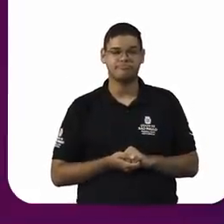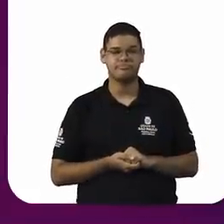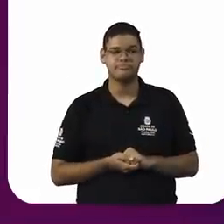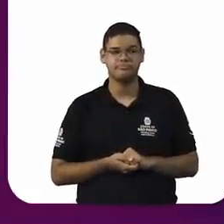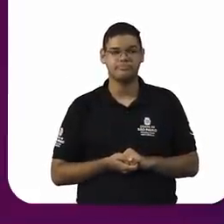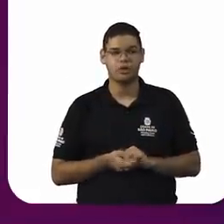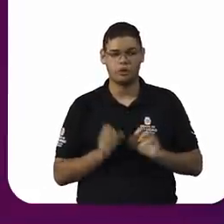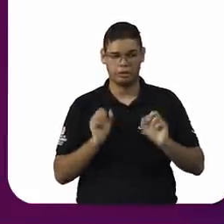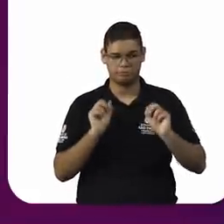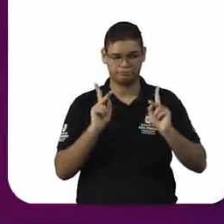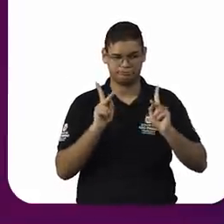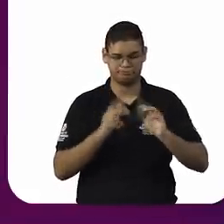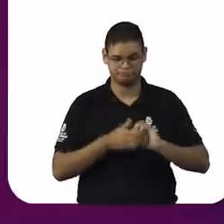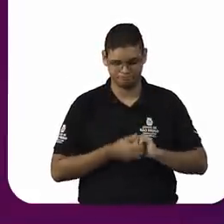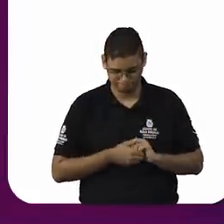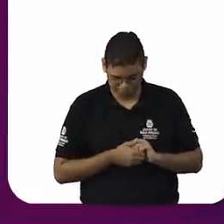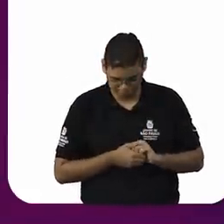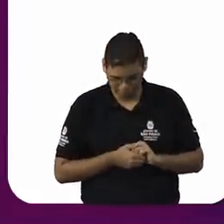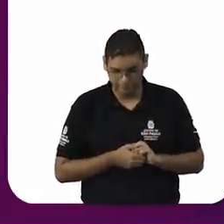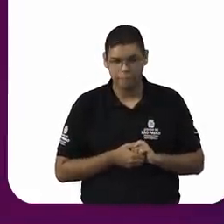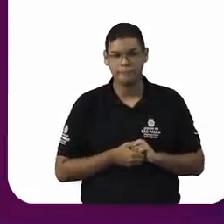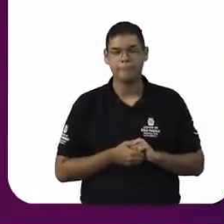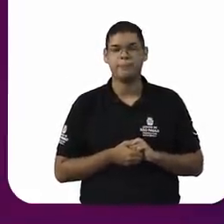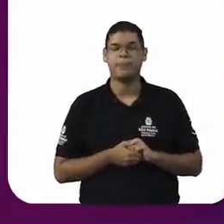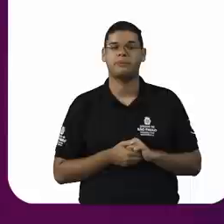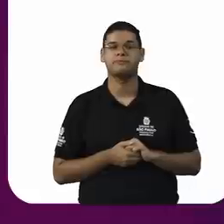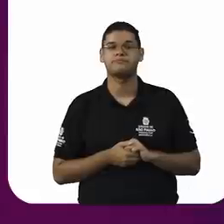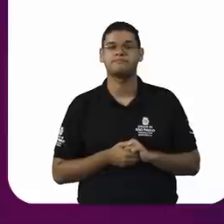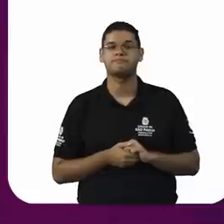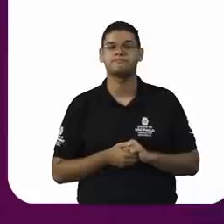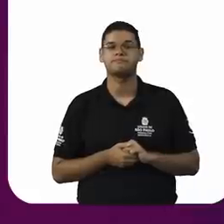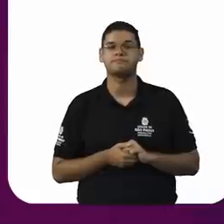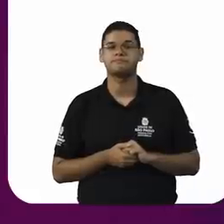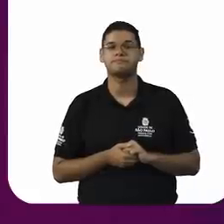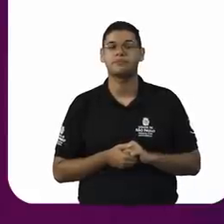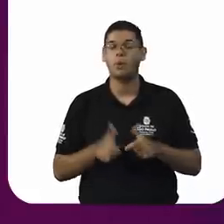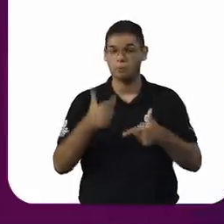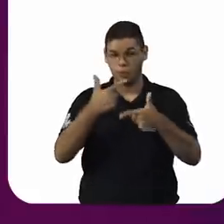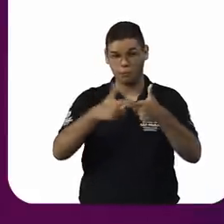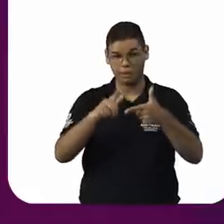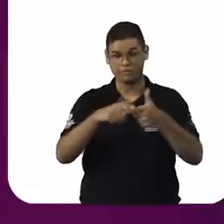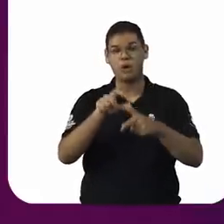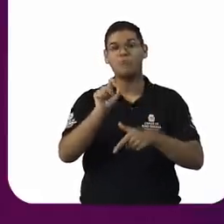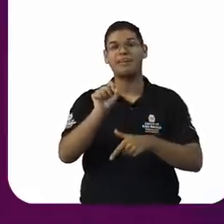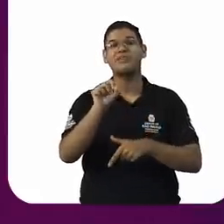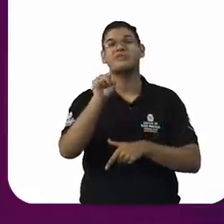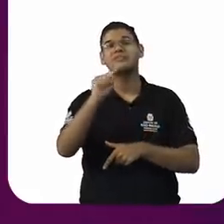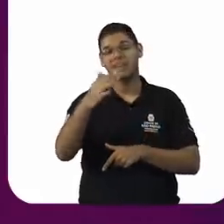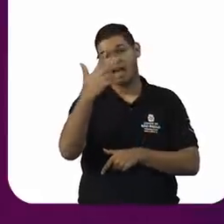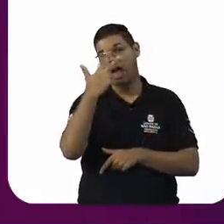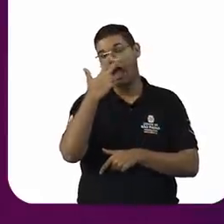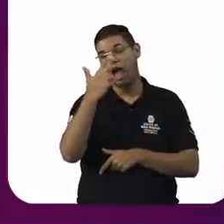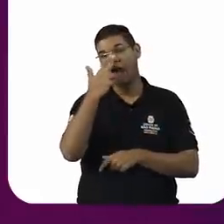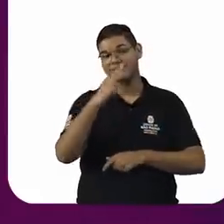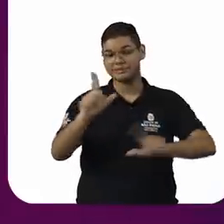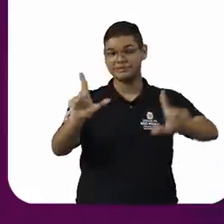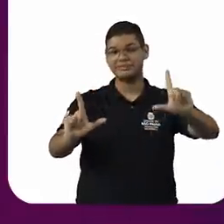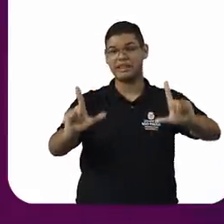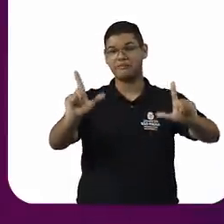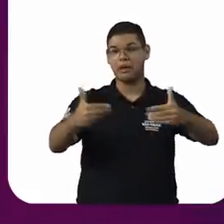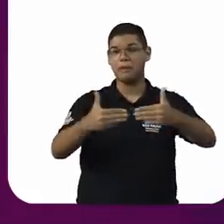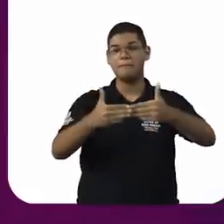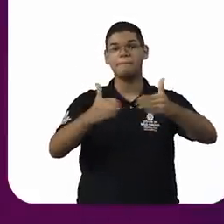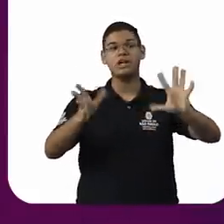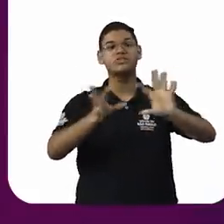O problema, ainda que se você considere que TV aberta é um serviço público, o problema é que